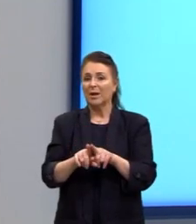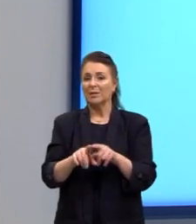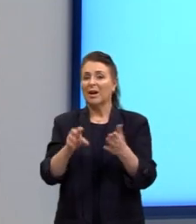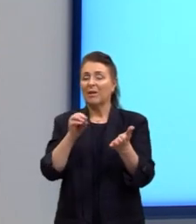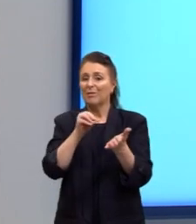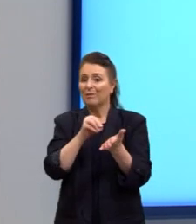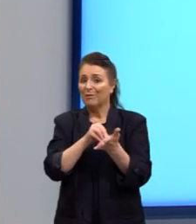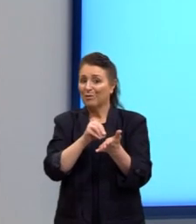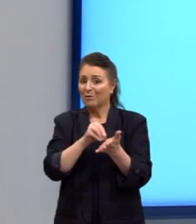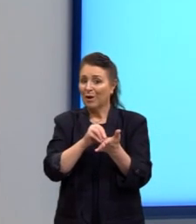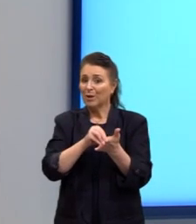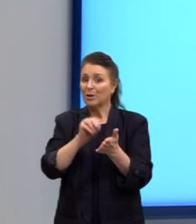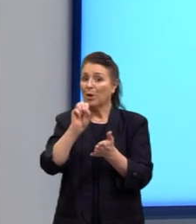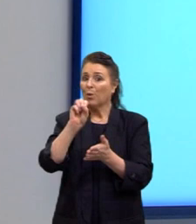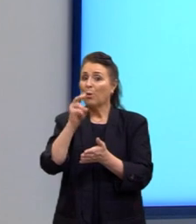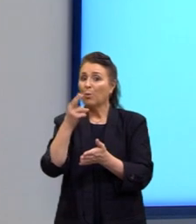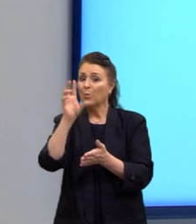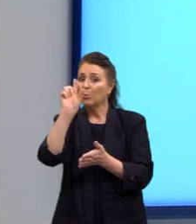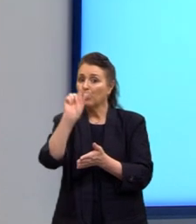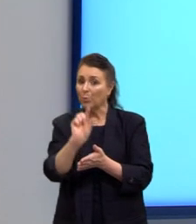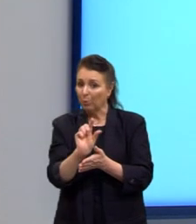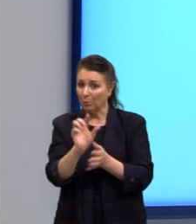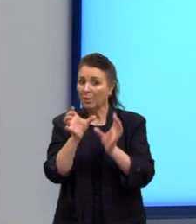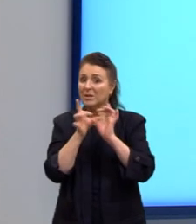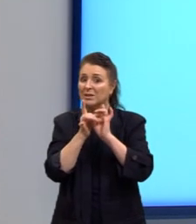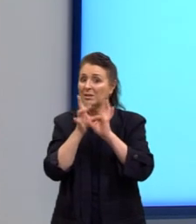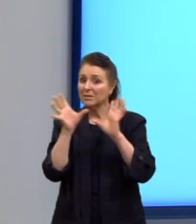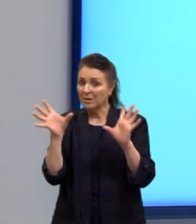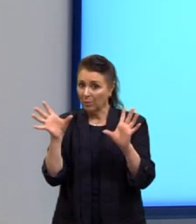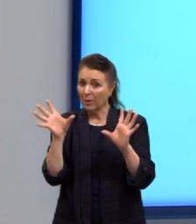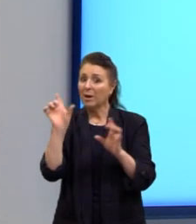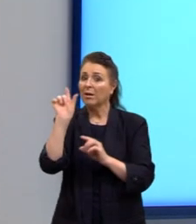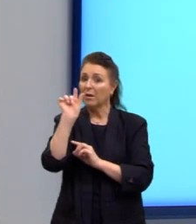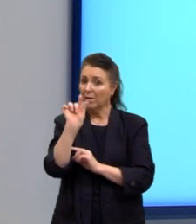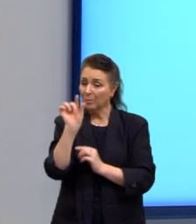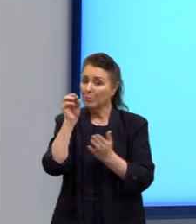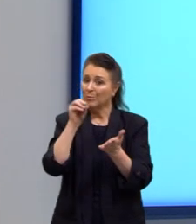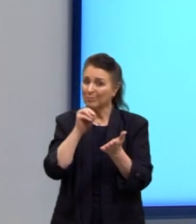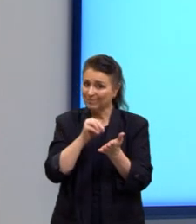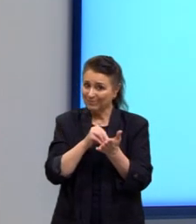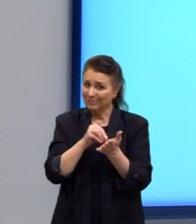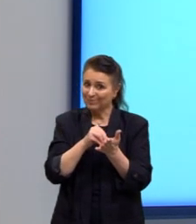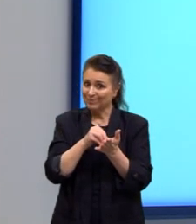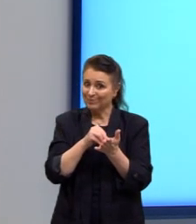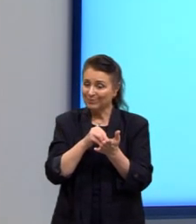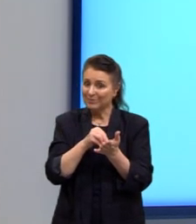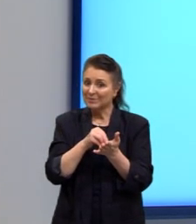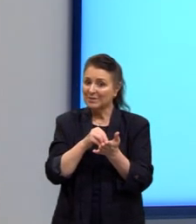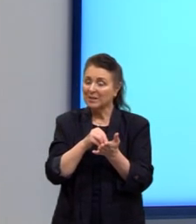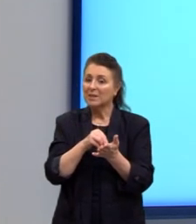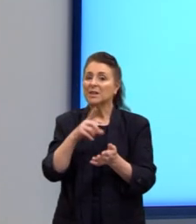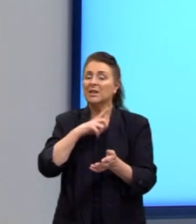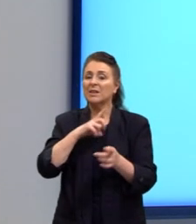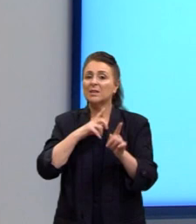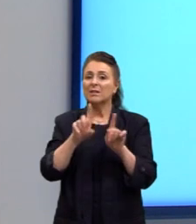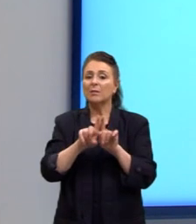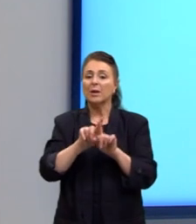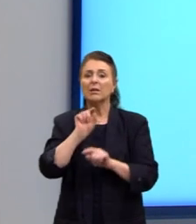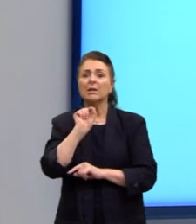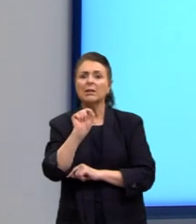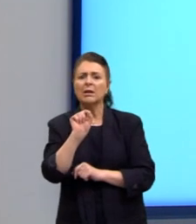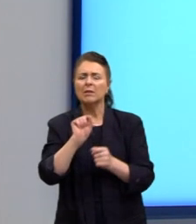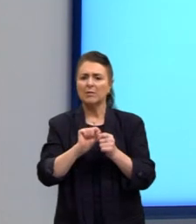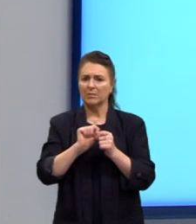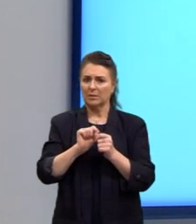está especificando que essa democratização é precária. E tem ali quem vai executar,